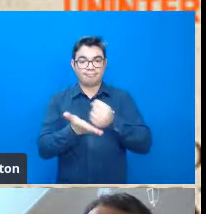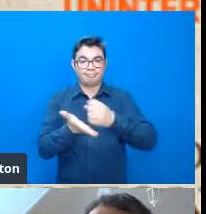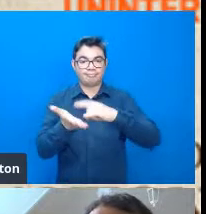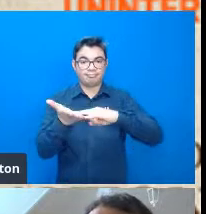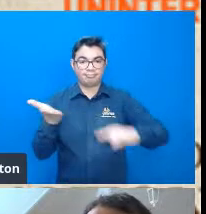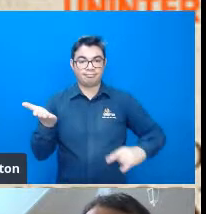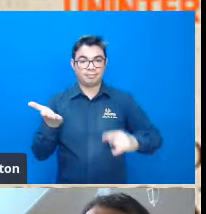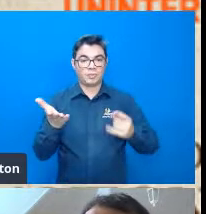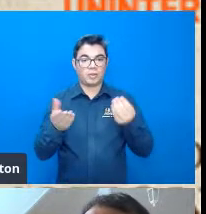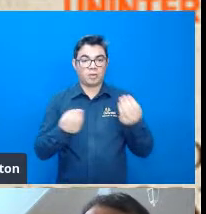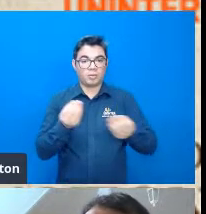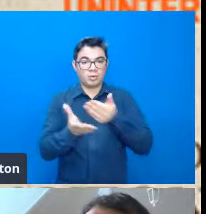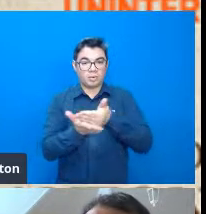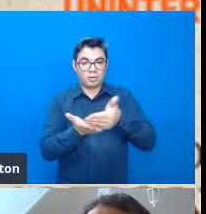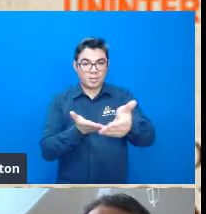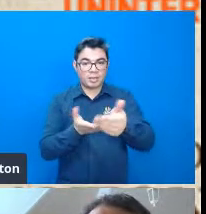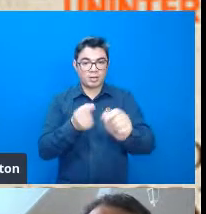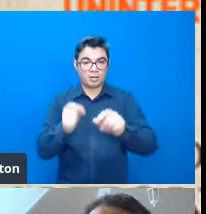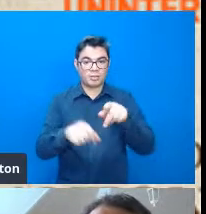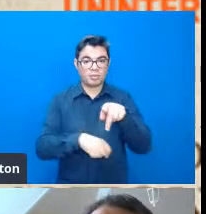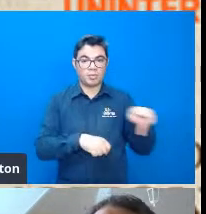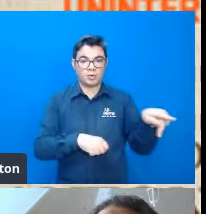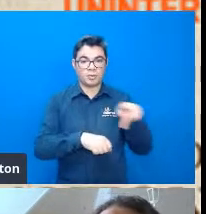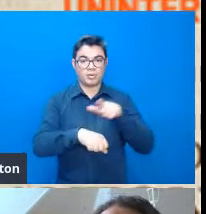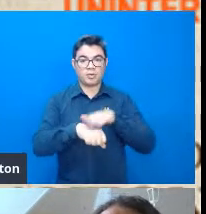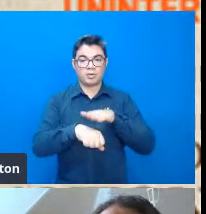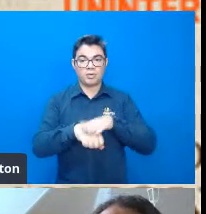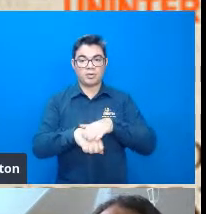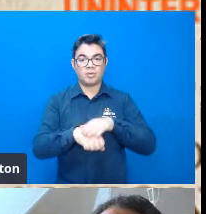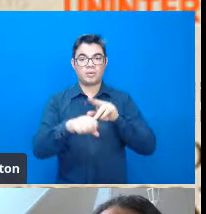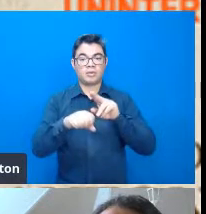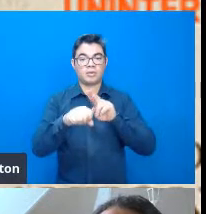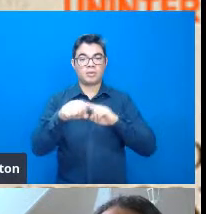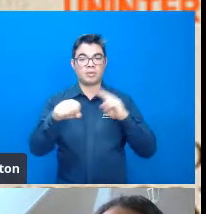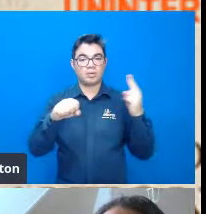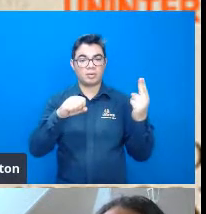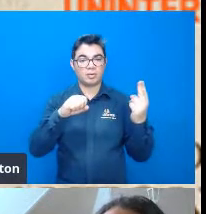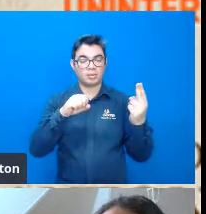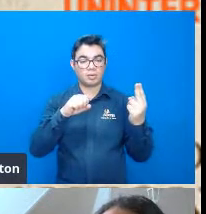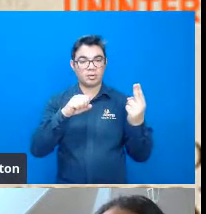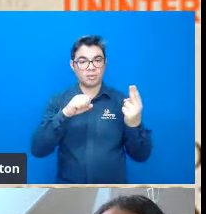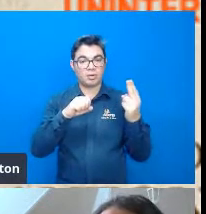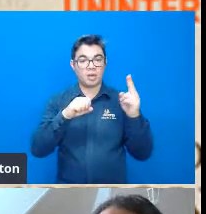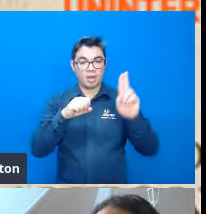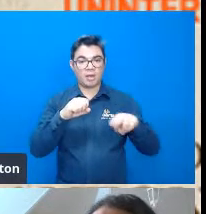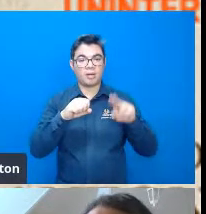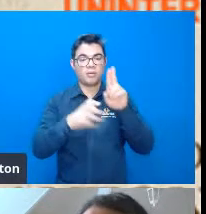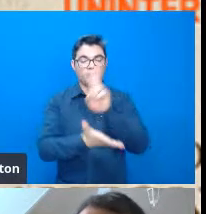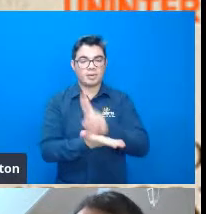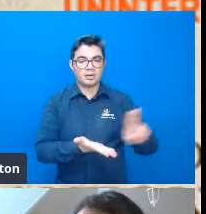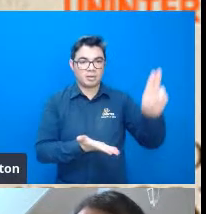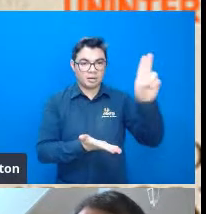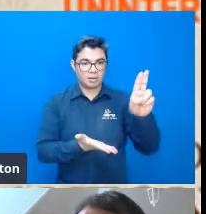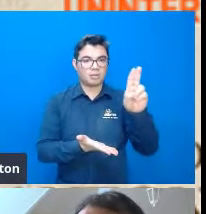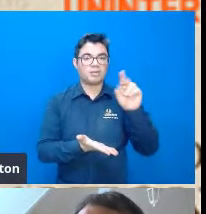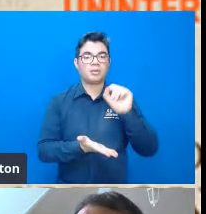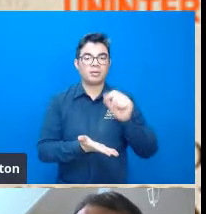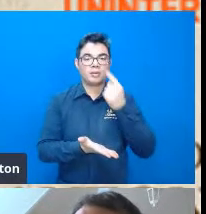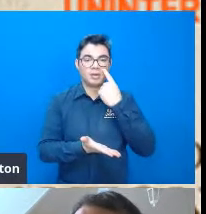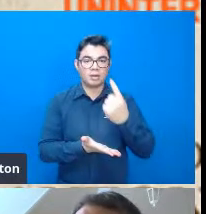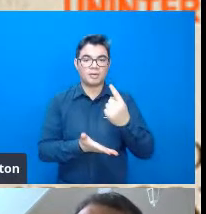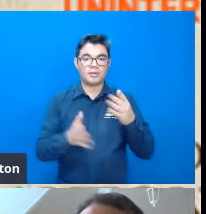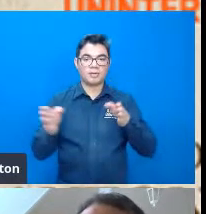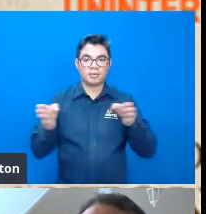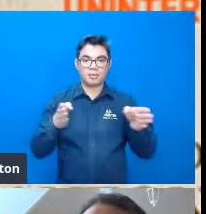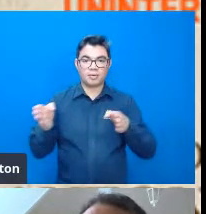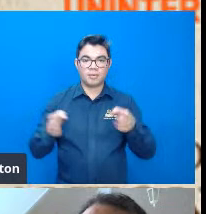carreira como professor universitário entre os anos de 1958 até 1970 ele